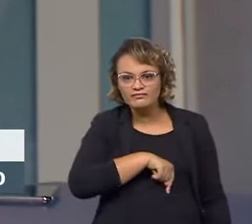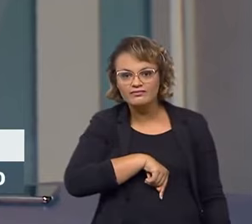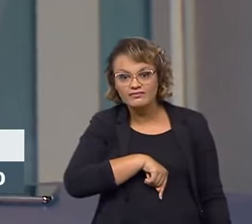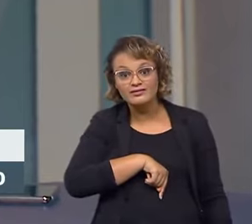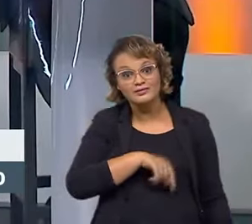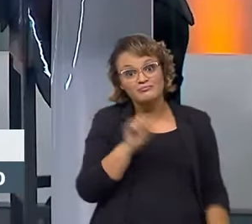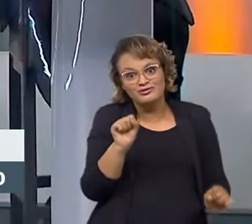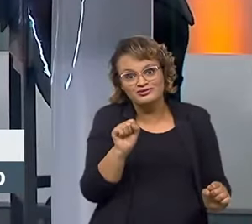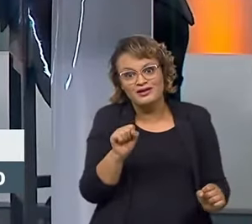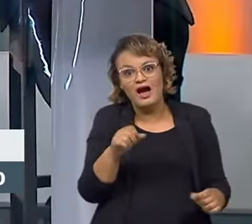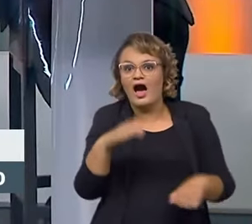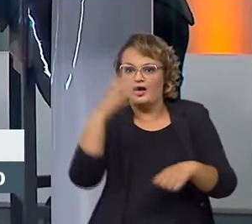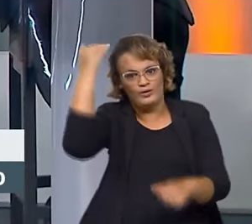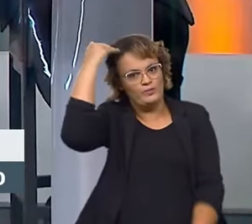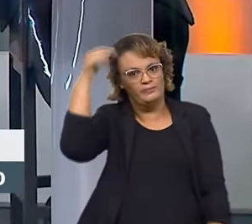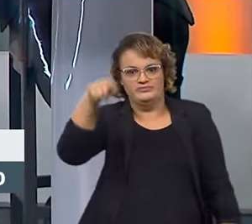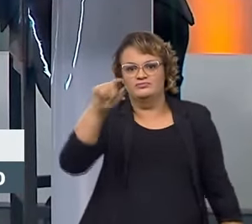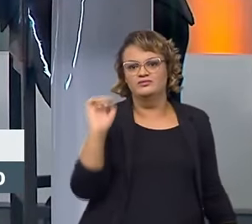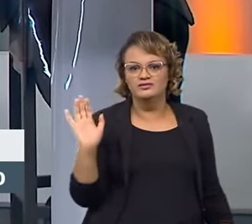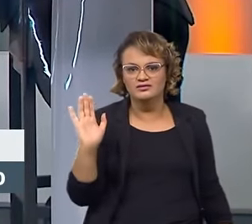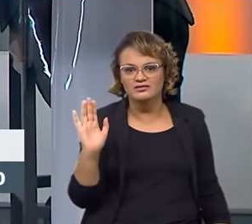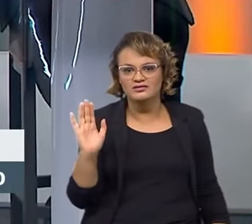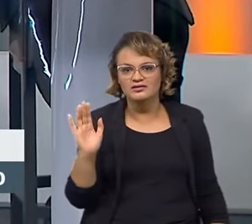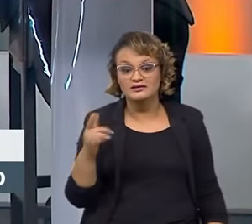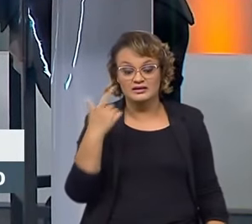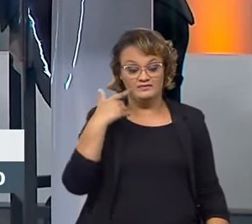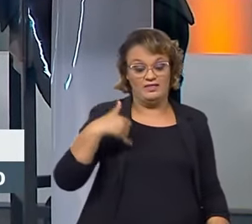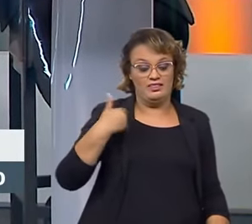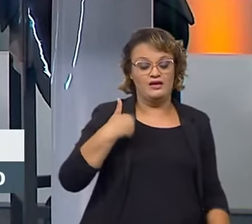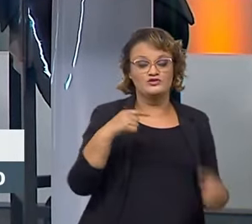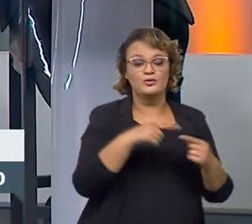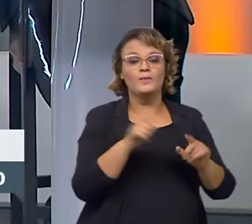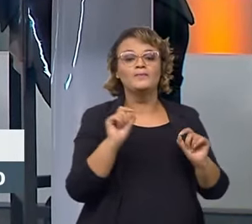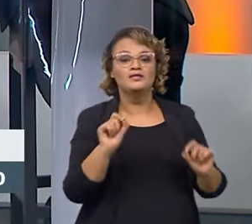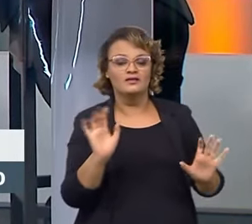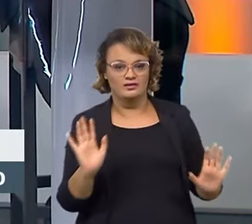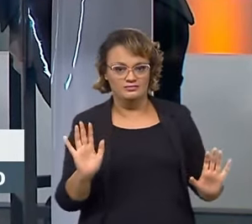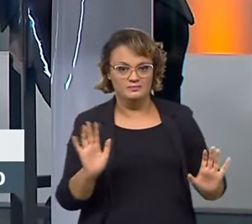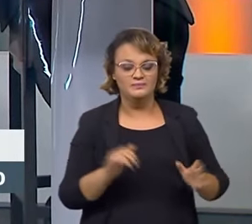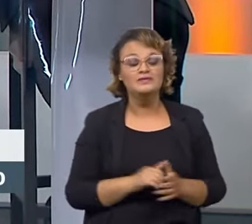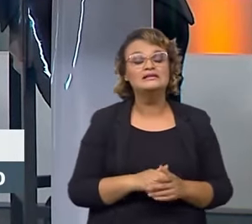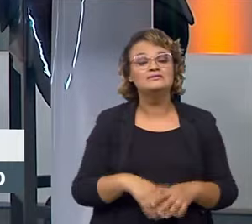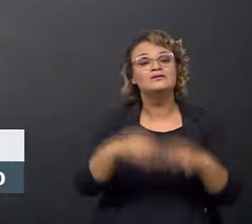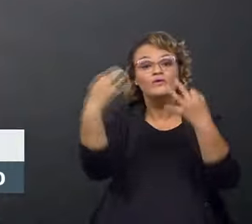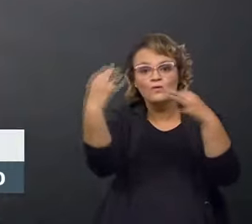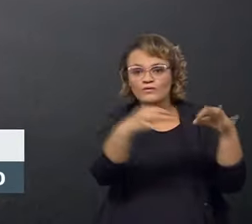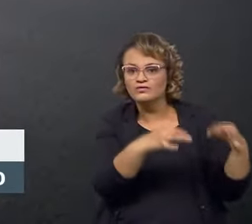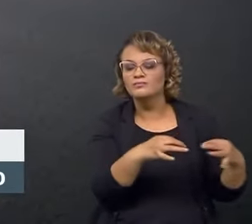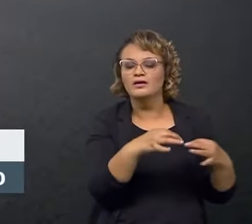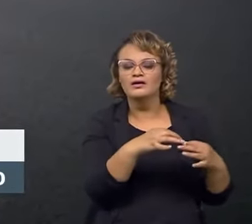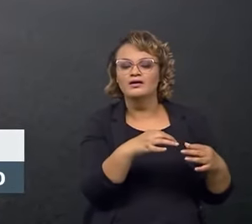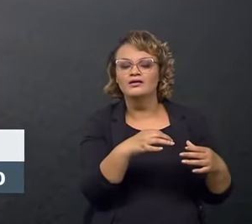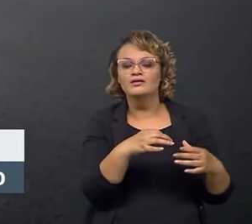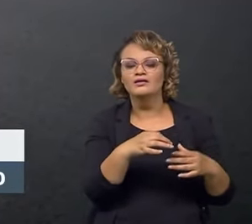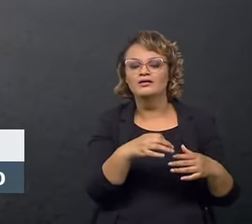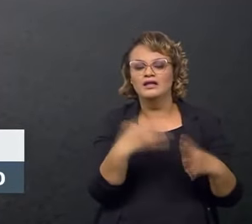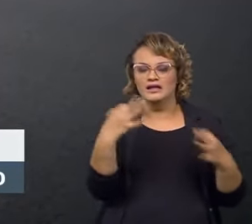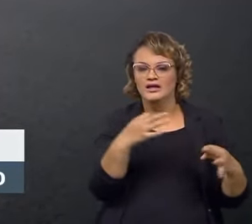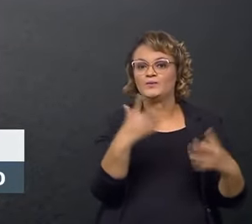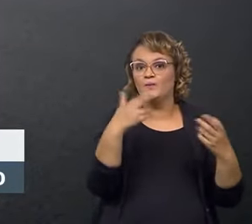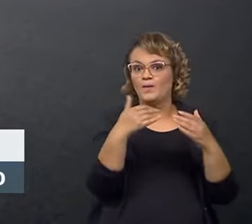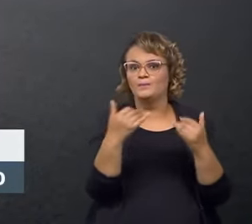que dê conta disso. Então, esses produtos que têm uma certificação obrigatória, como é o caso dos brinquedos,